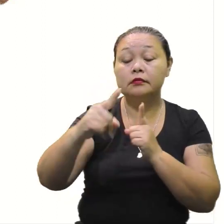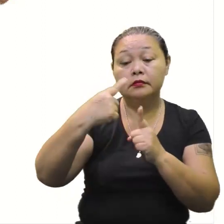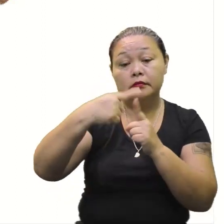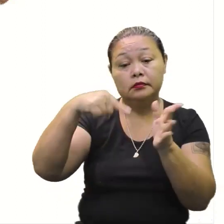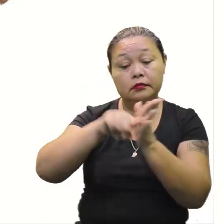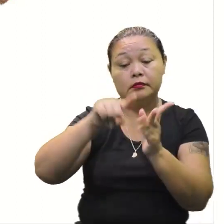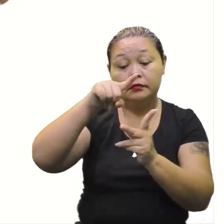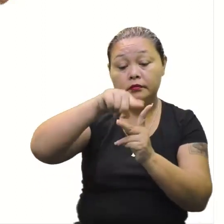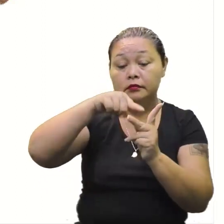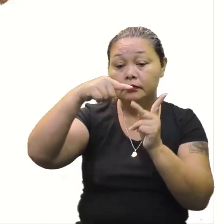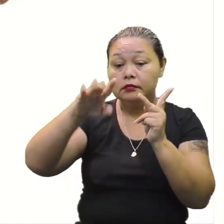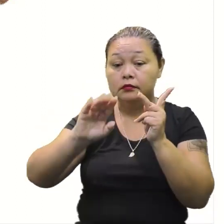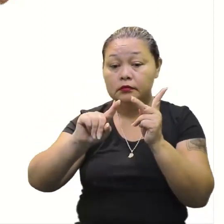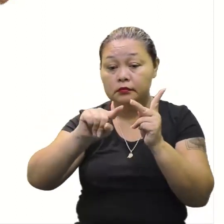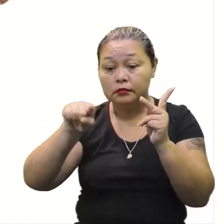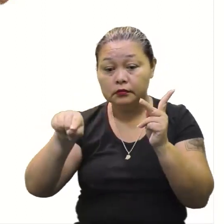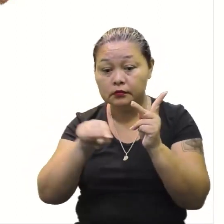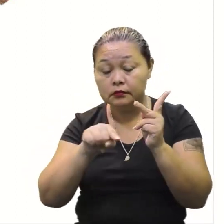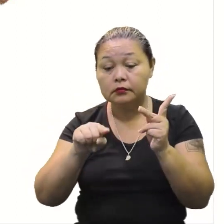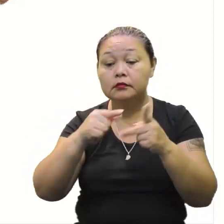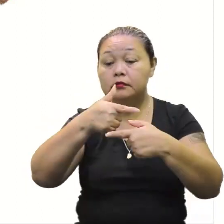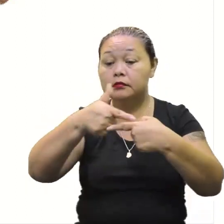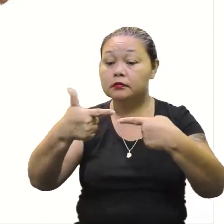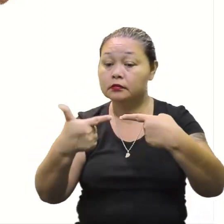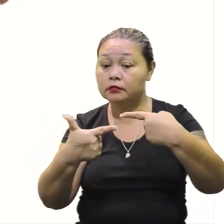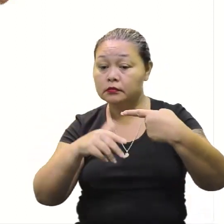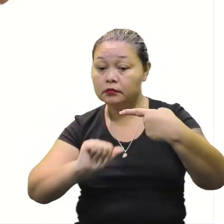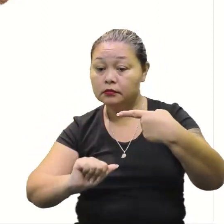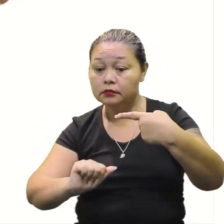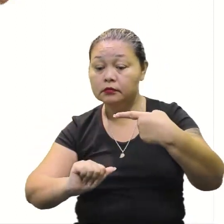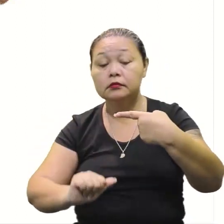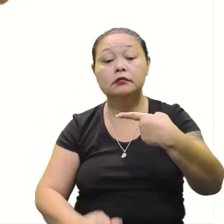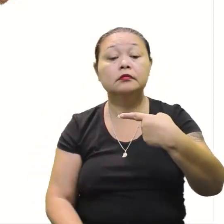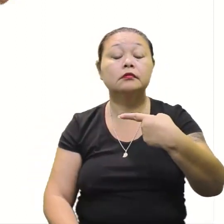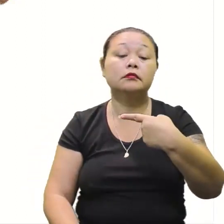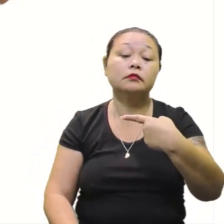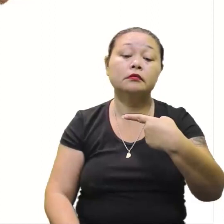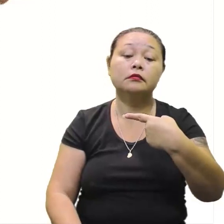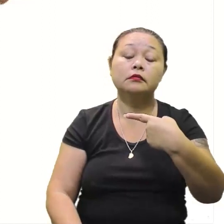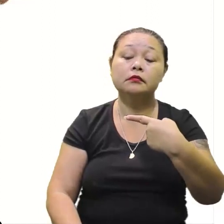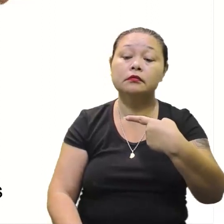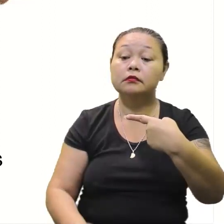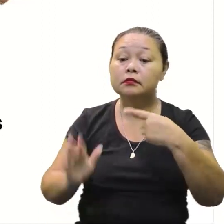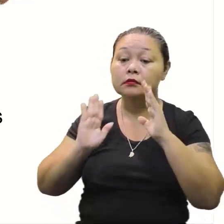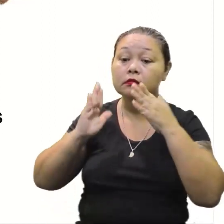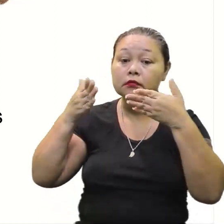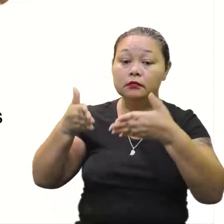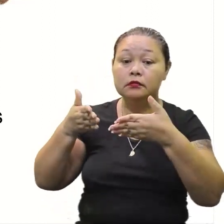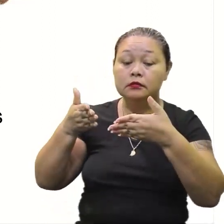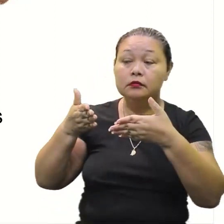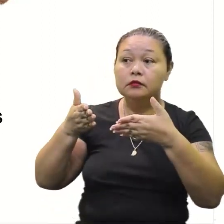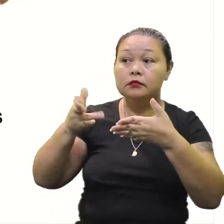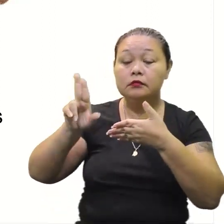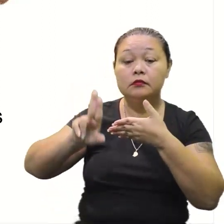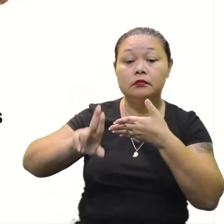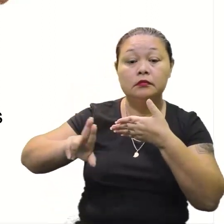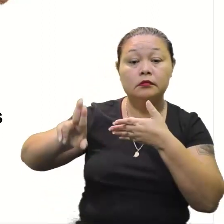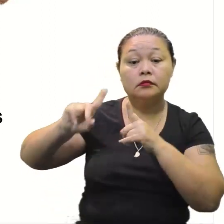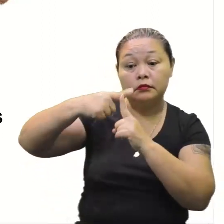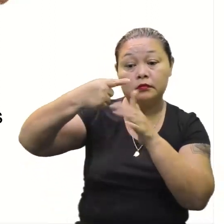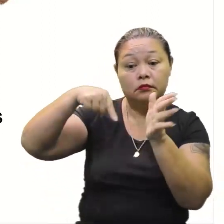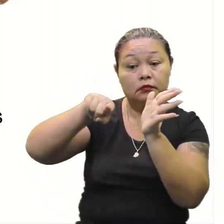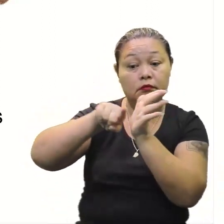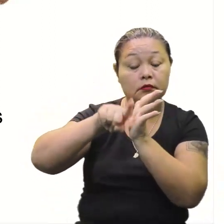ou menos, a raiz de delta sobre duas vezes o... Valor de A. Vamos dar uma ênfase aqui a esse mais